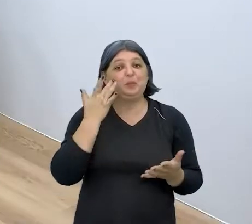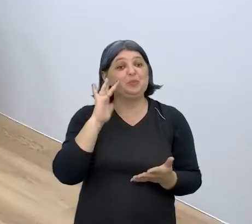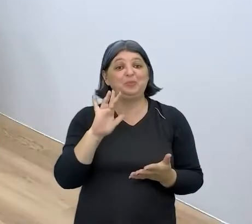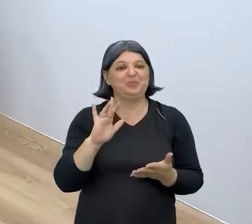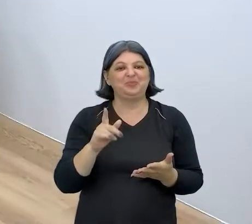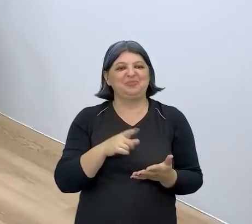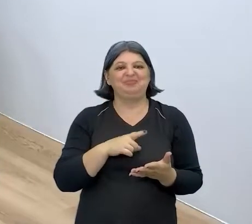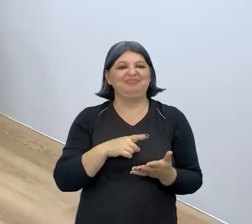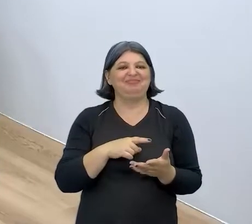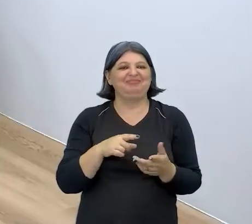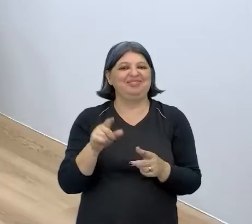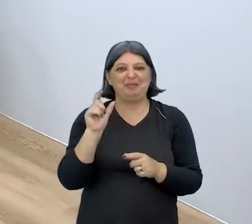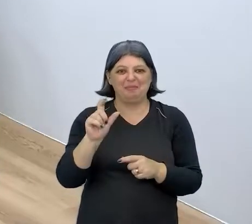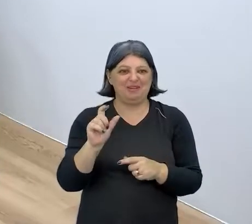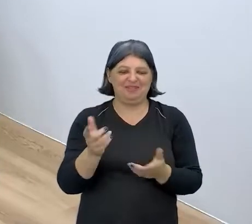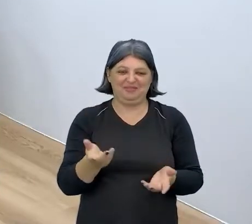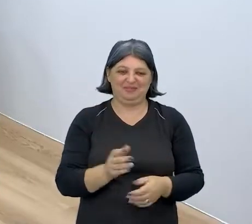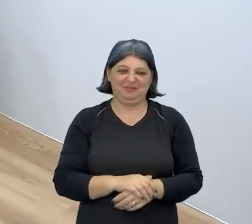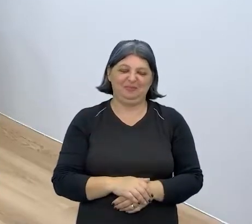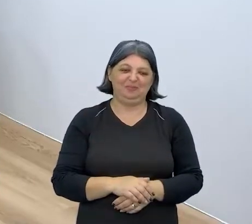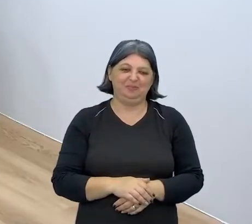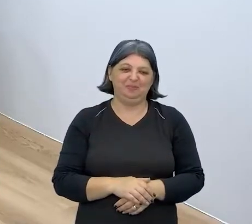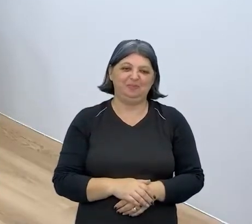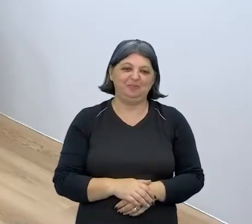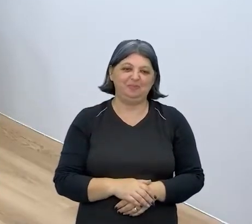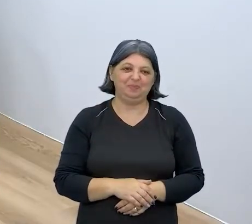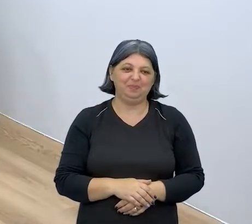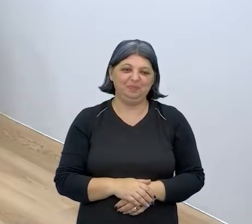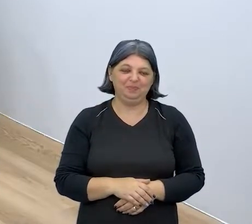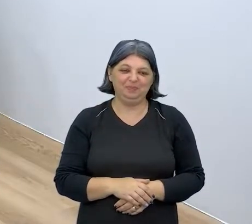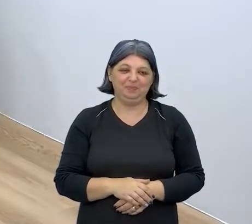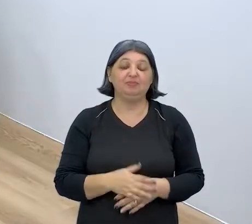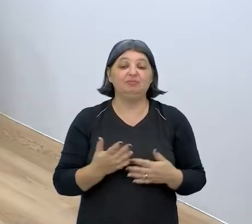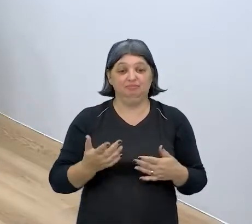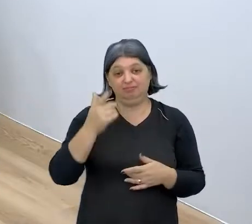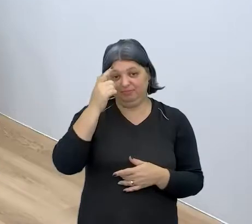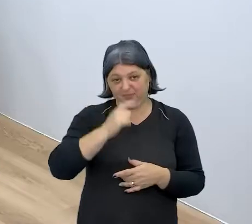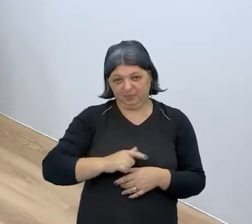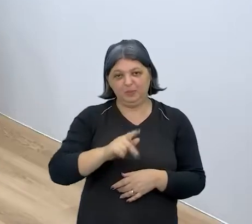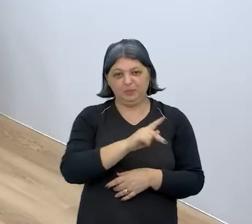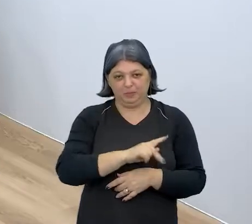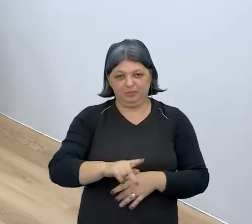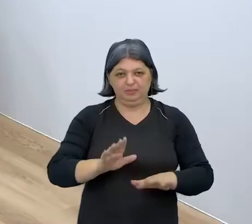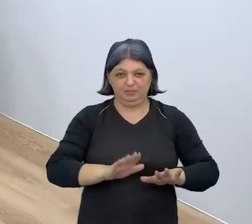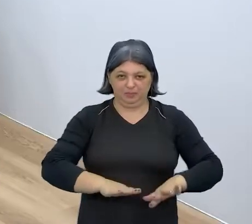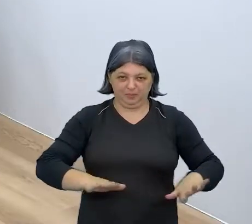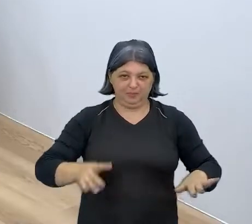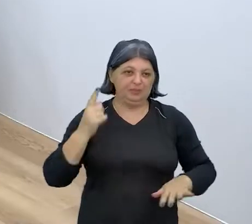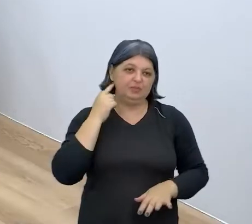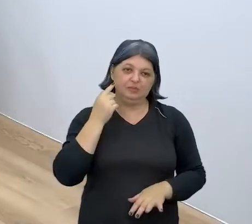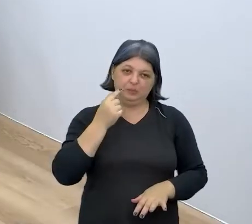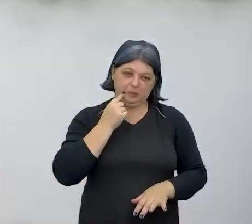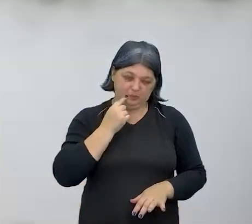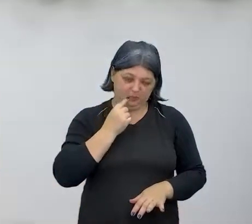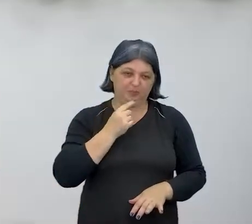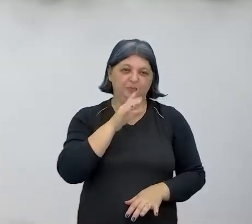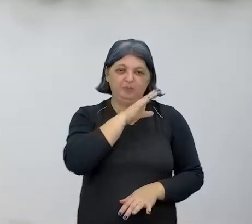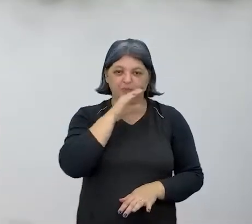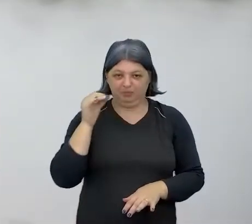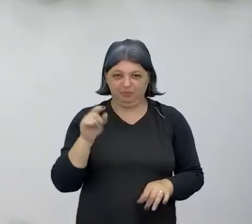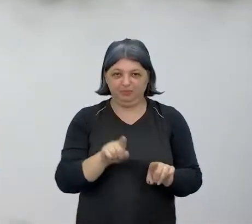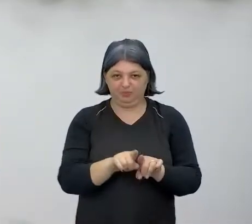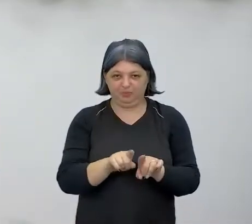existia esse termo, gente. É verdade. Bom, eu sou professora de crianças surdas, Crianças e adolescentes surdos.